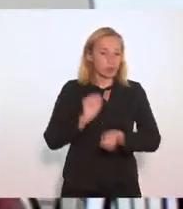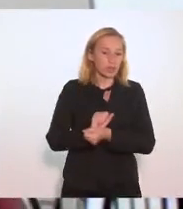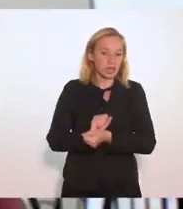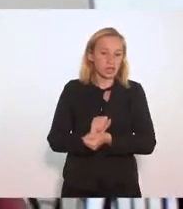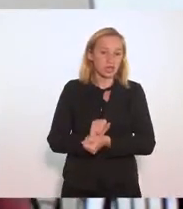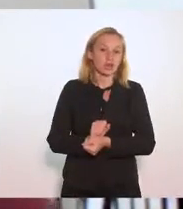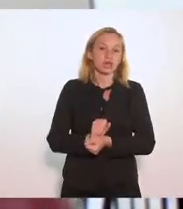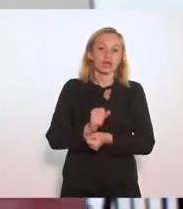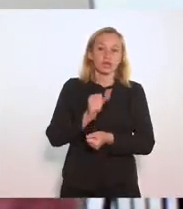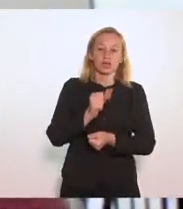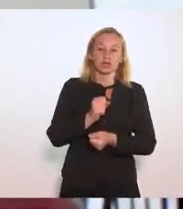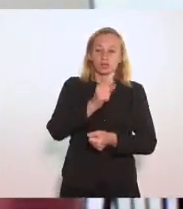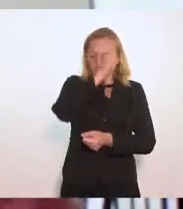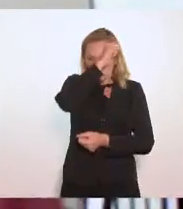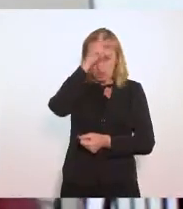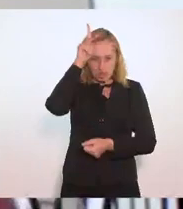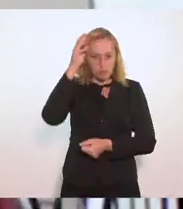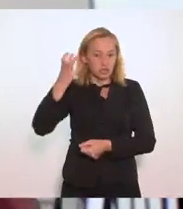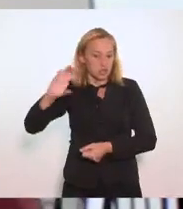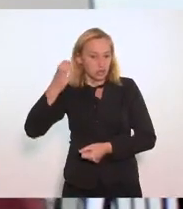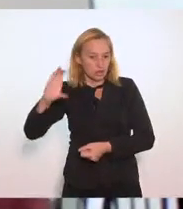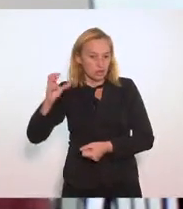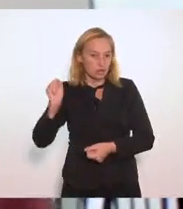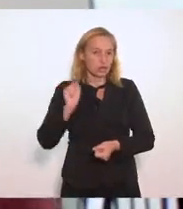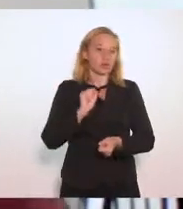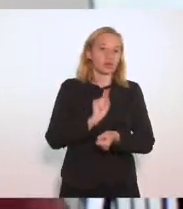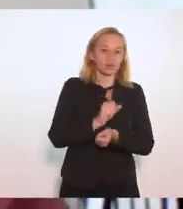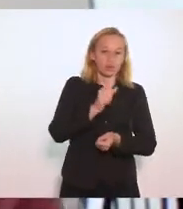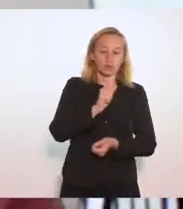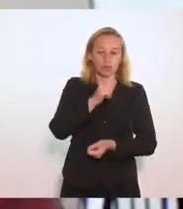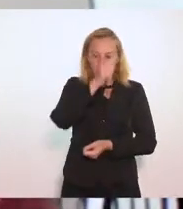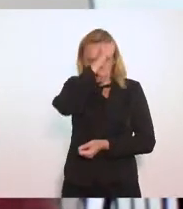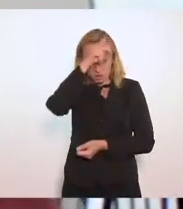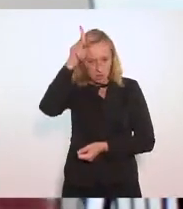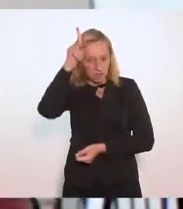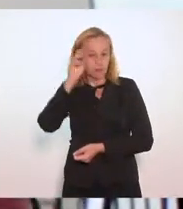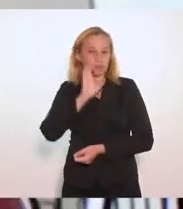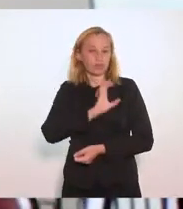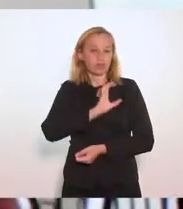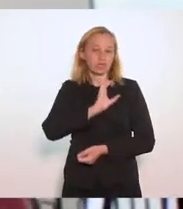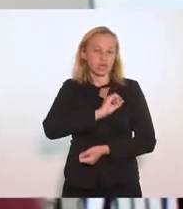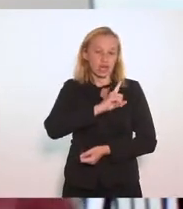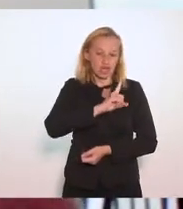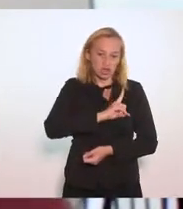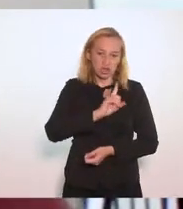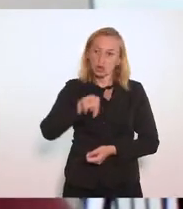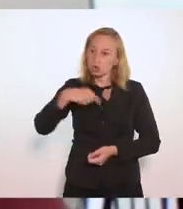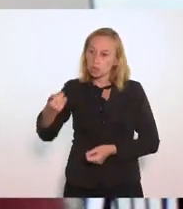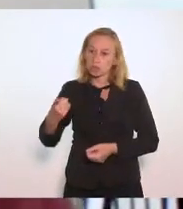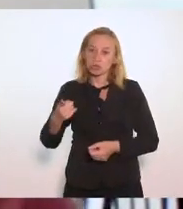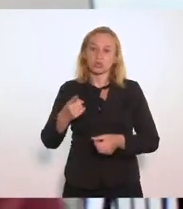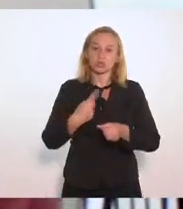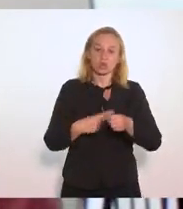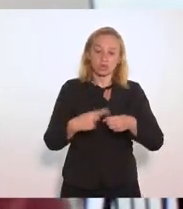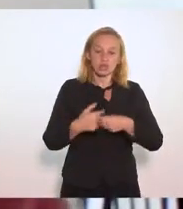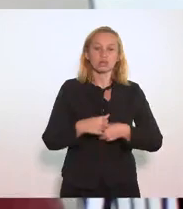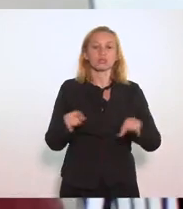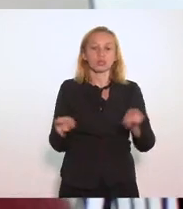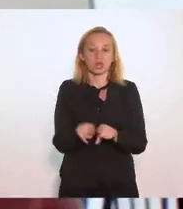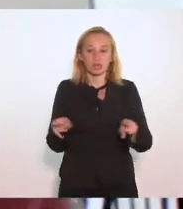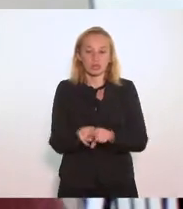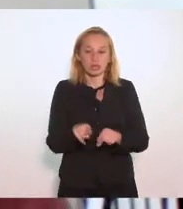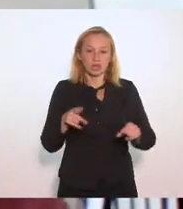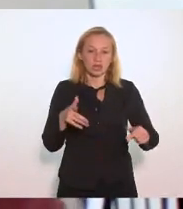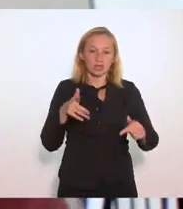do município de Niterói, para interromper as aulas do município de Caxias e vamos mover em outros municípios também para interromper com esse